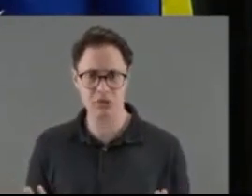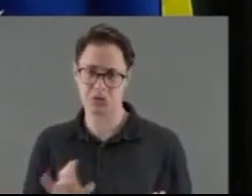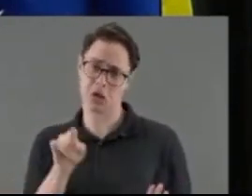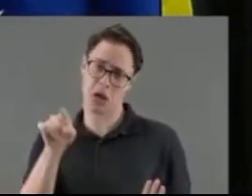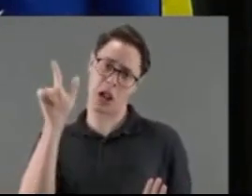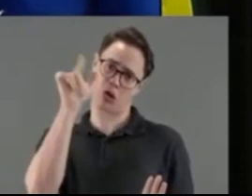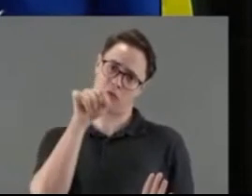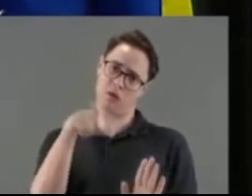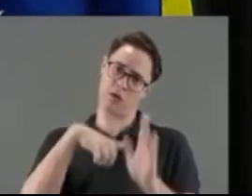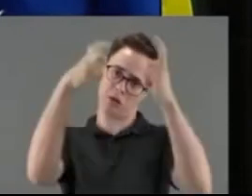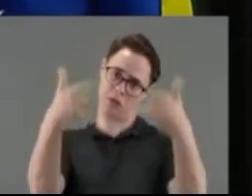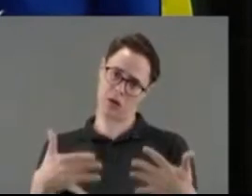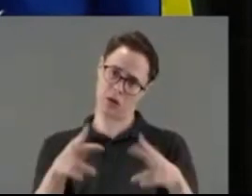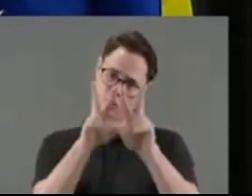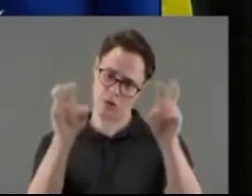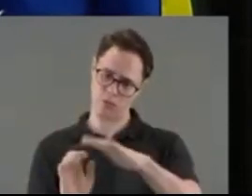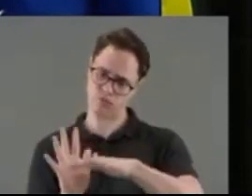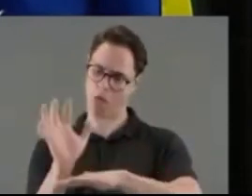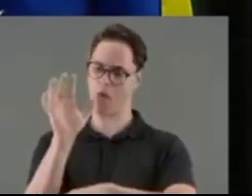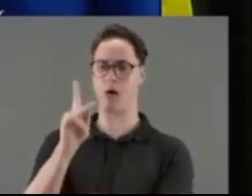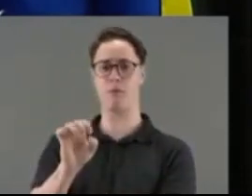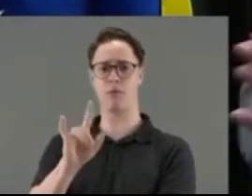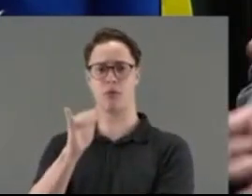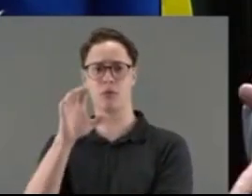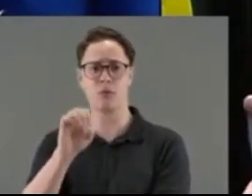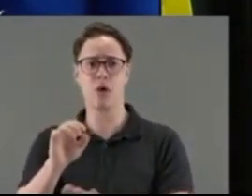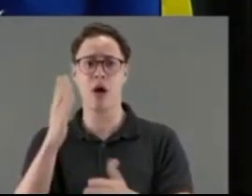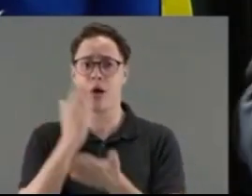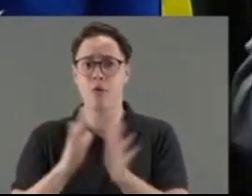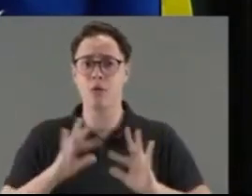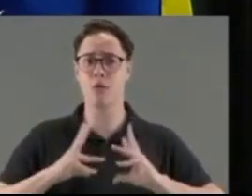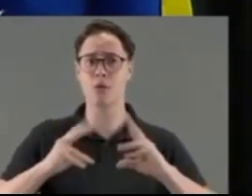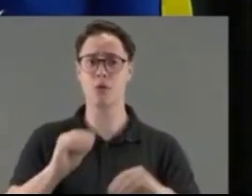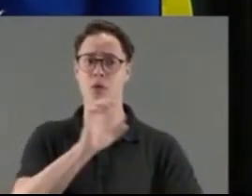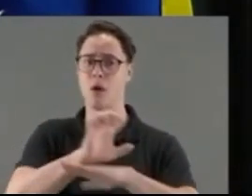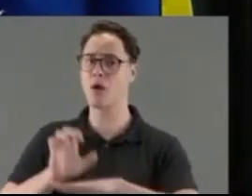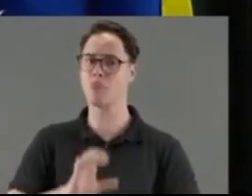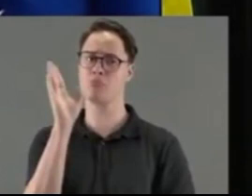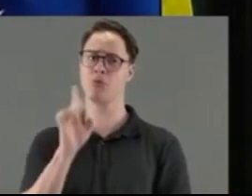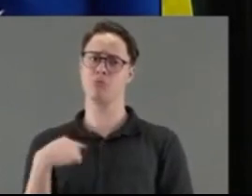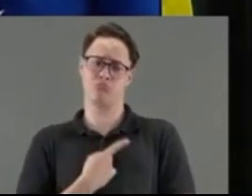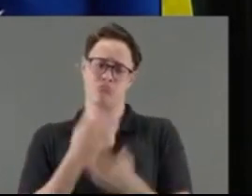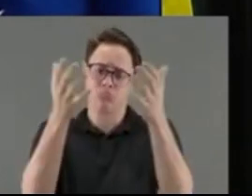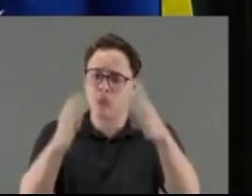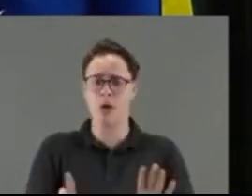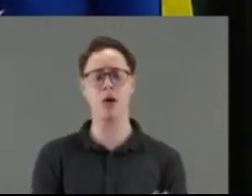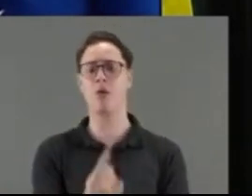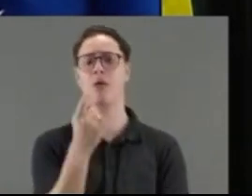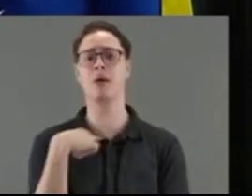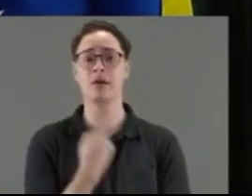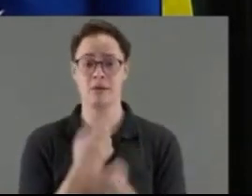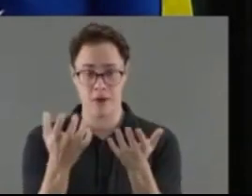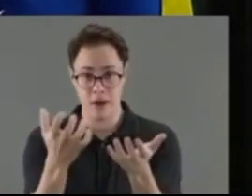que vocês estão falando, questão de poluição, então deveria acabar com esse benefício em todos os estados do Brasil. E não é isso que a gente quer. A única coisa que a gente quer é colocar